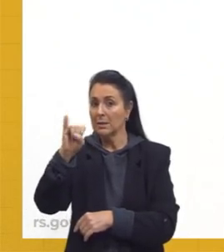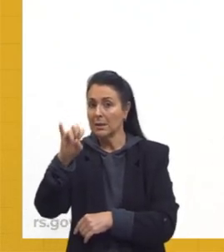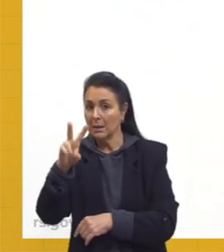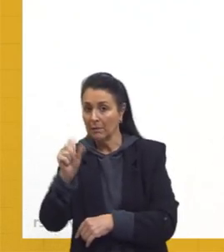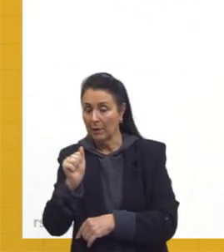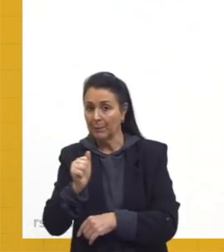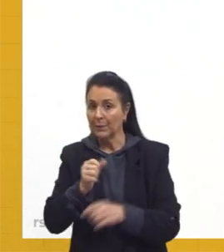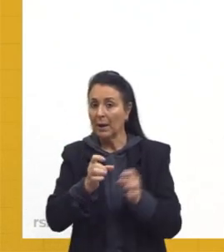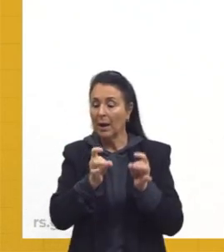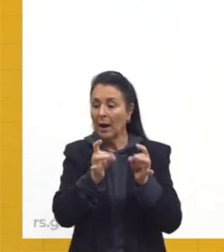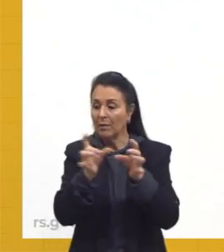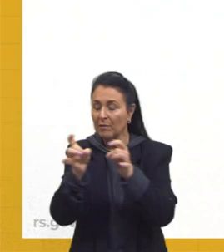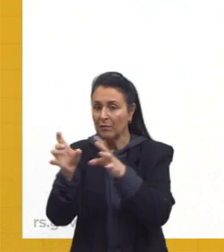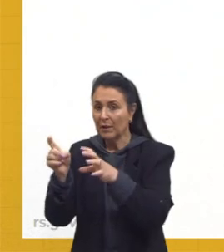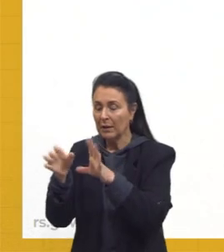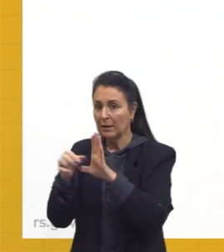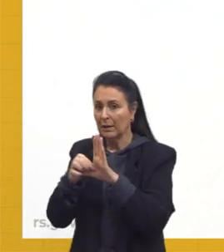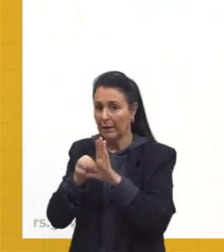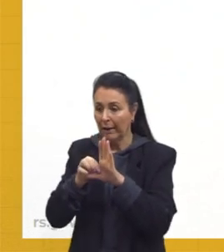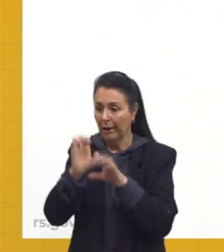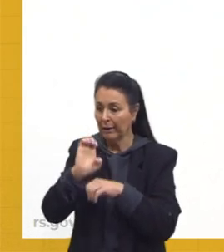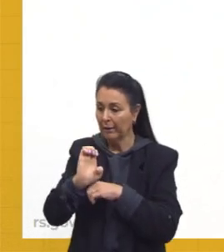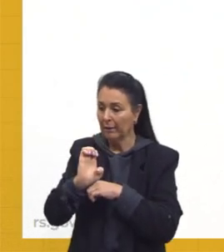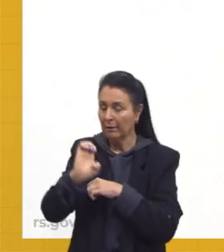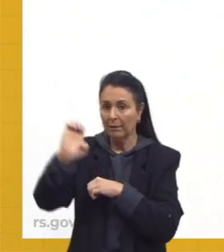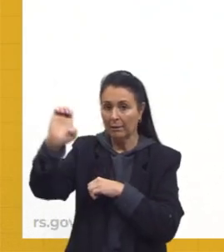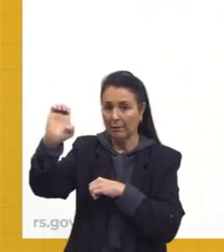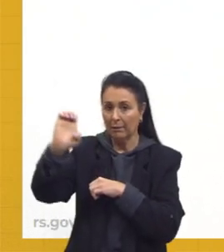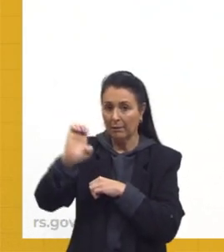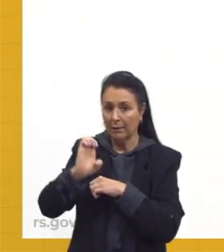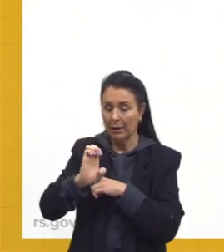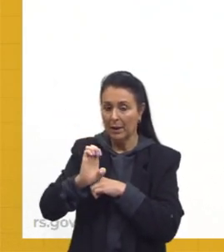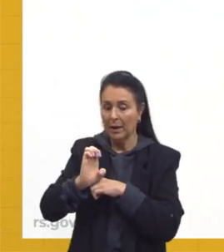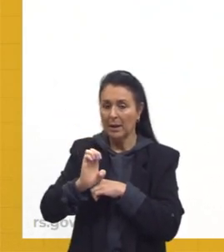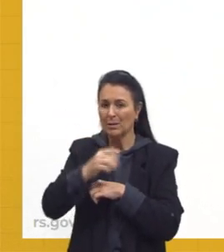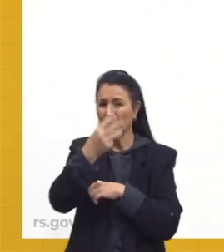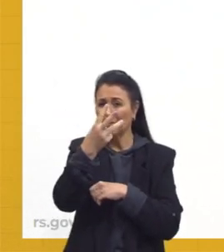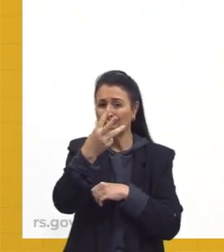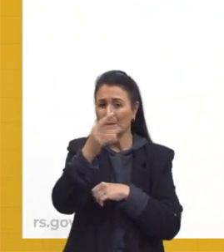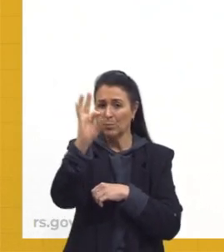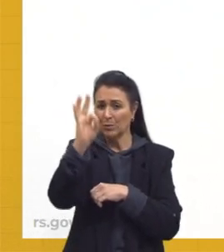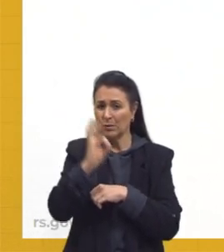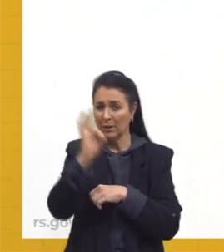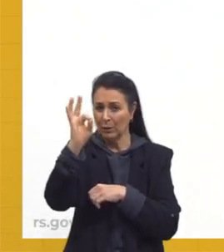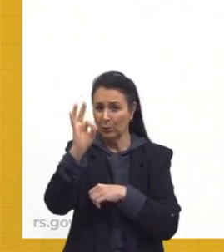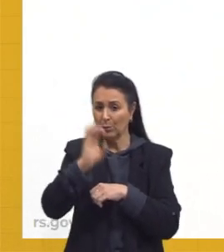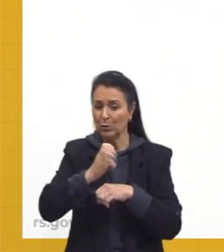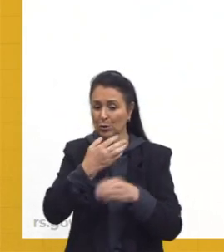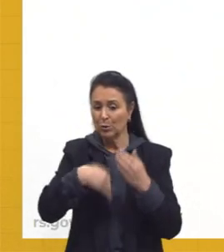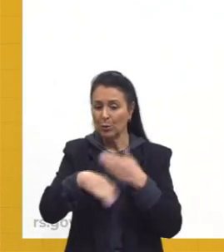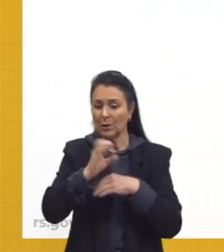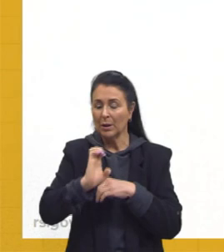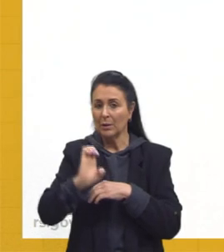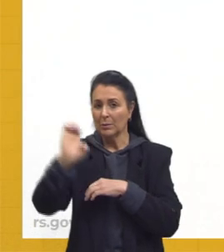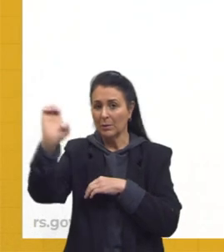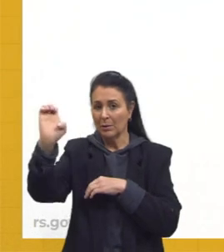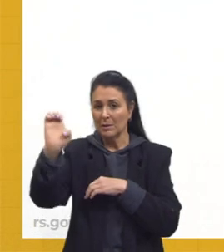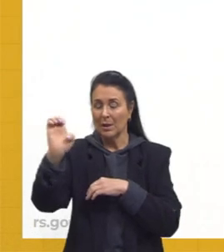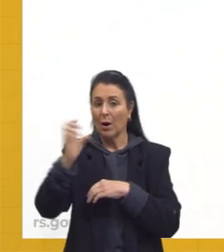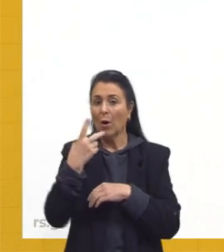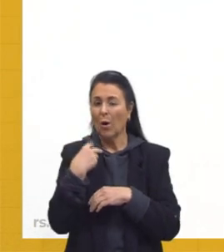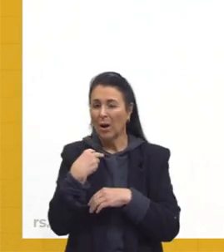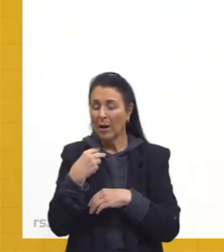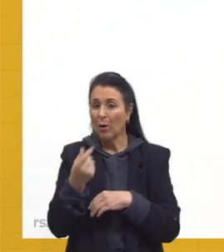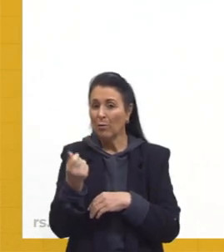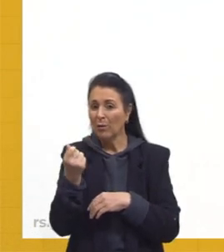corresponde a mais ou menos 3% das nossas exportações gerais. Isso é muita coisa, né? E olha lá o faturamento, 6 bilhões